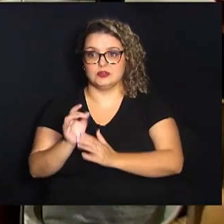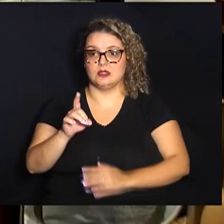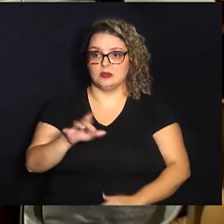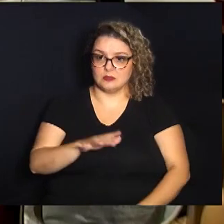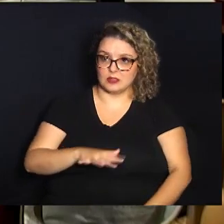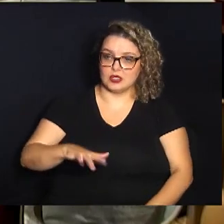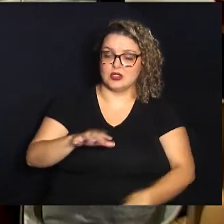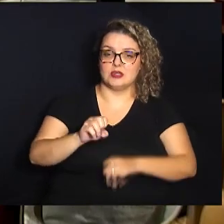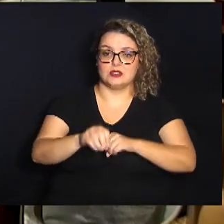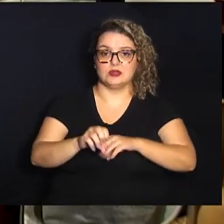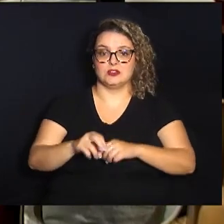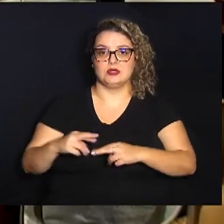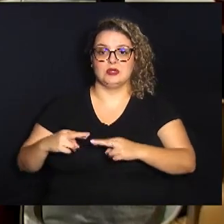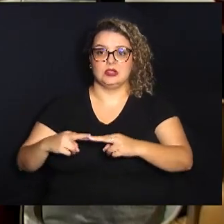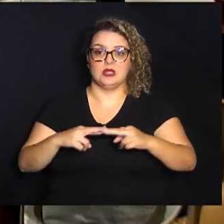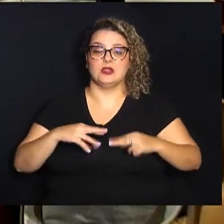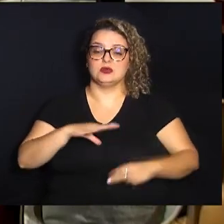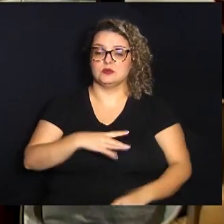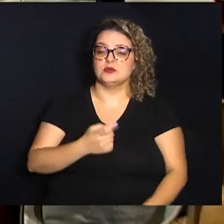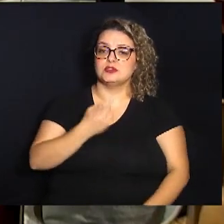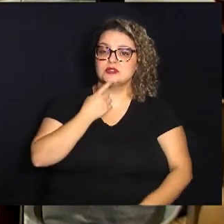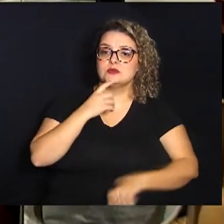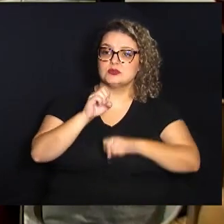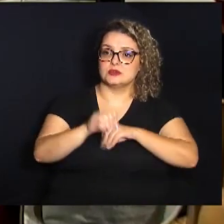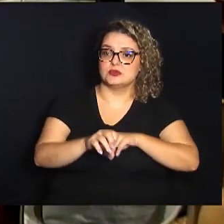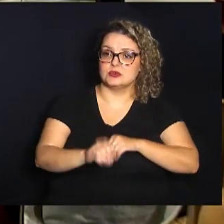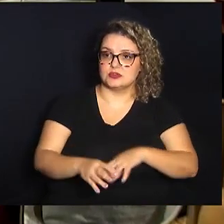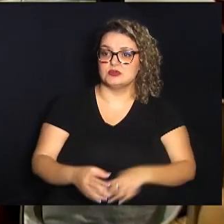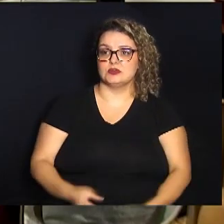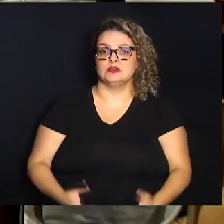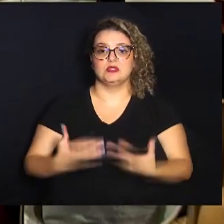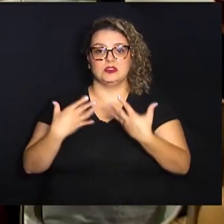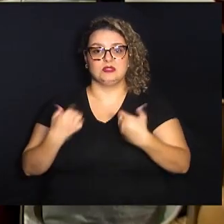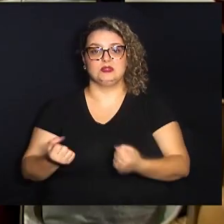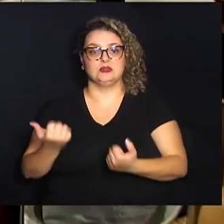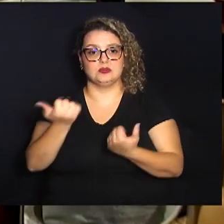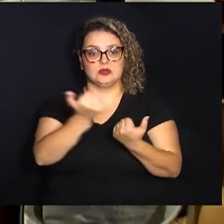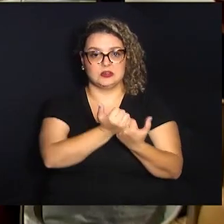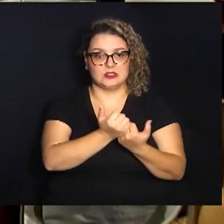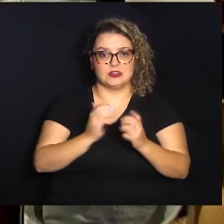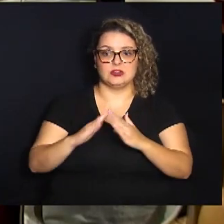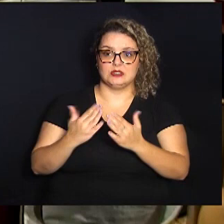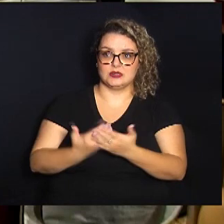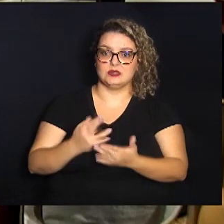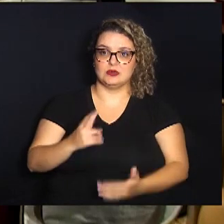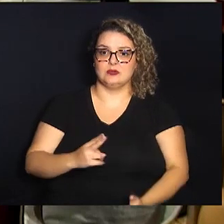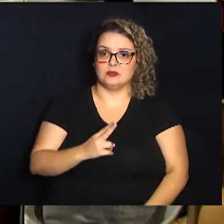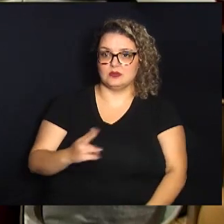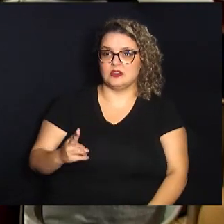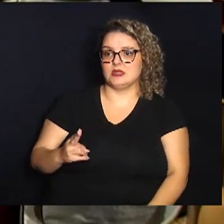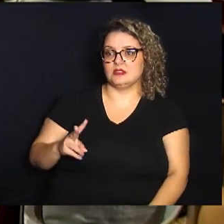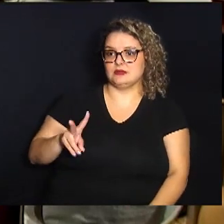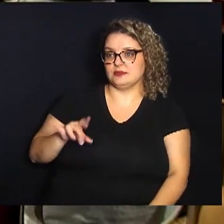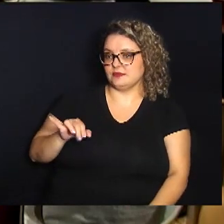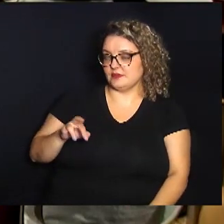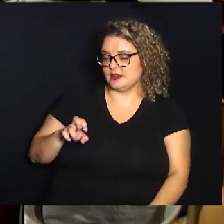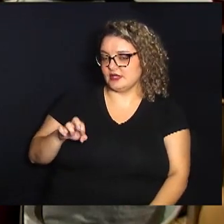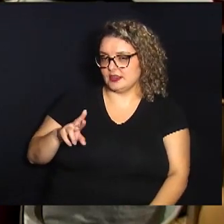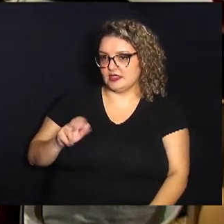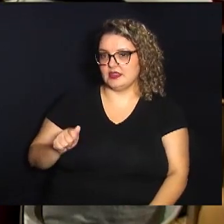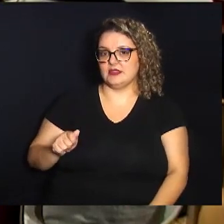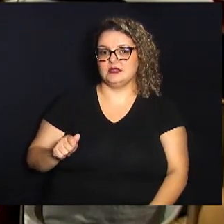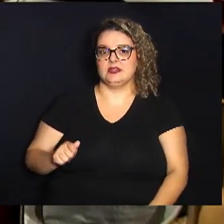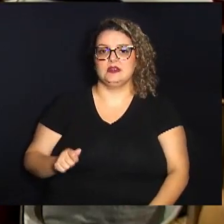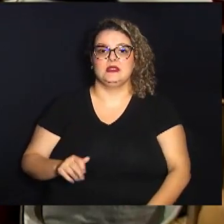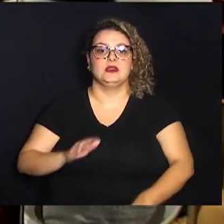educacional da rede municipal de ensino de Campinas assumindo o cargo na escola Padre José Narciso Vieira Lemberg onde